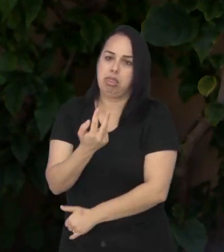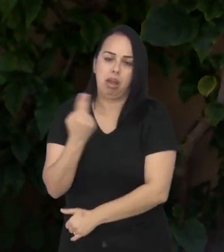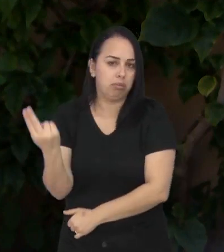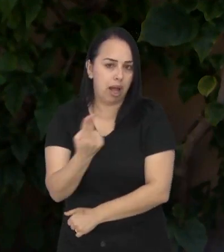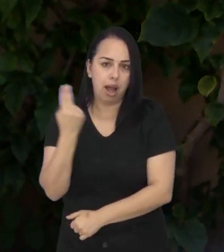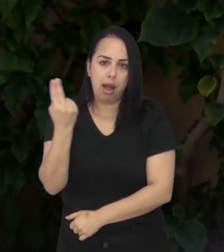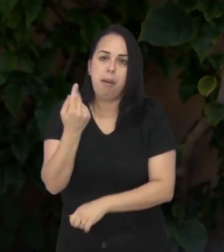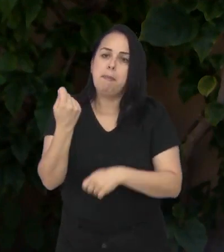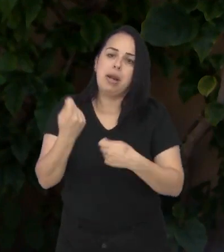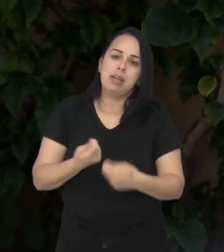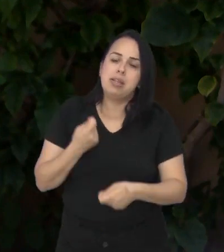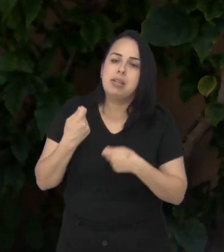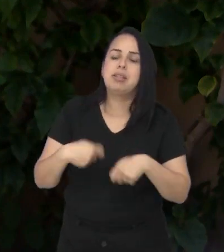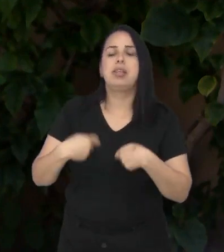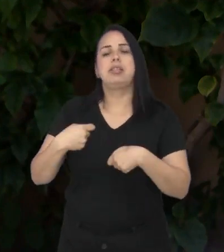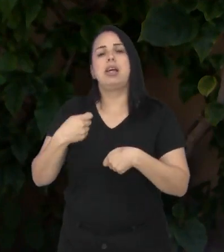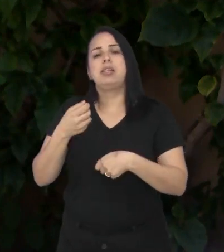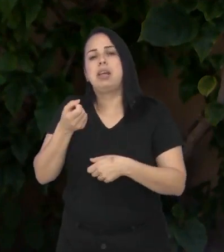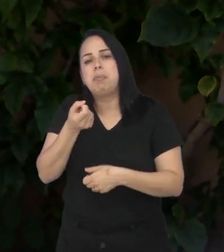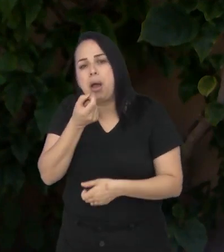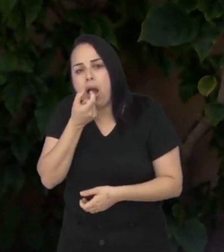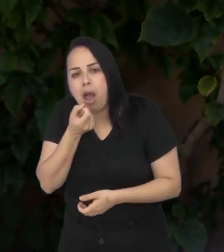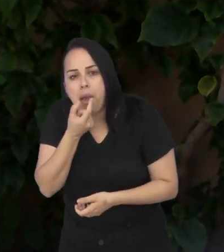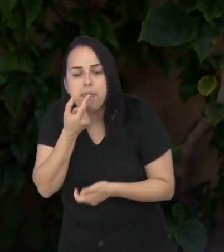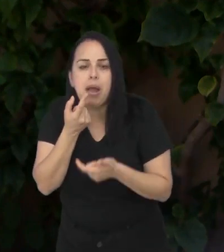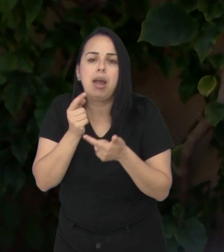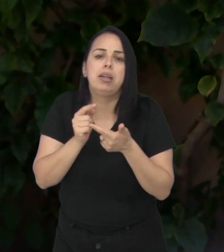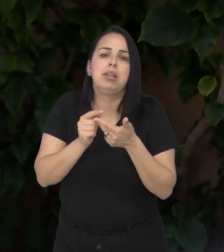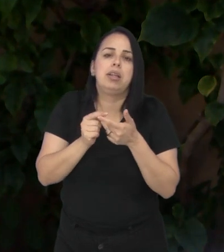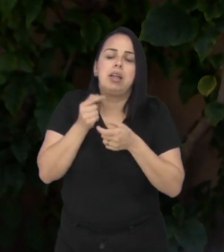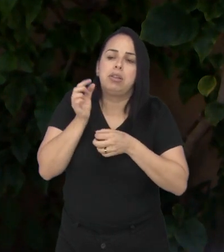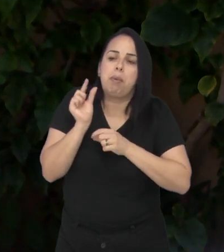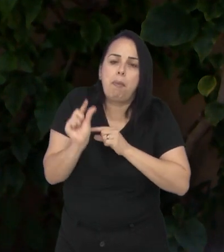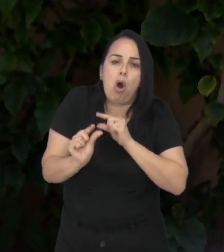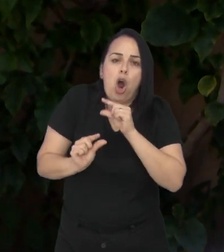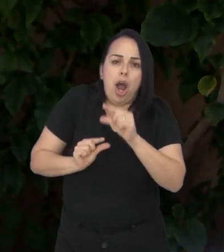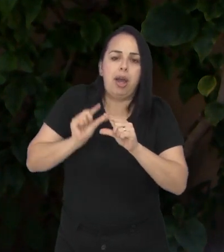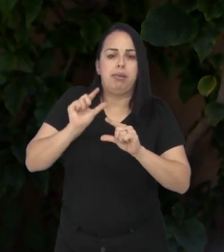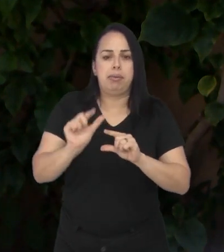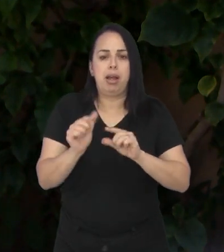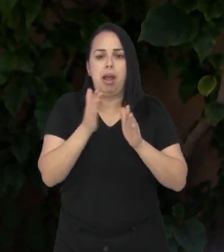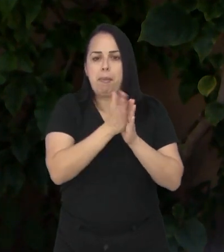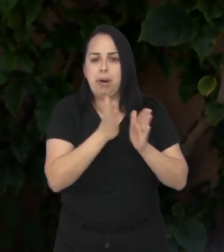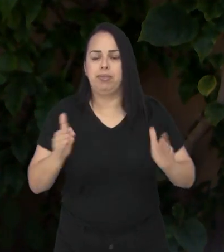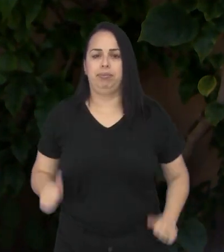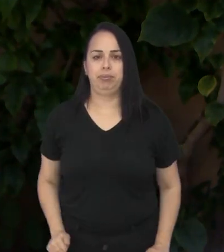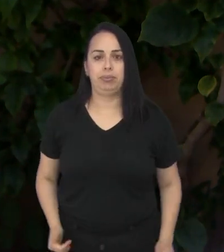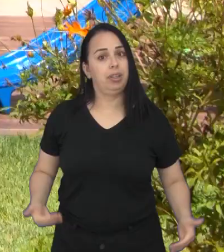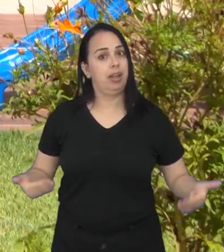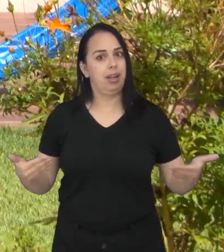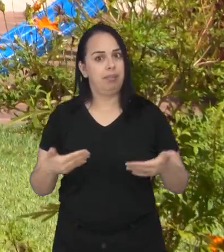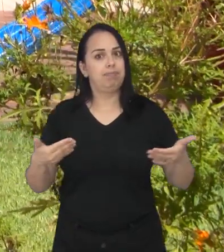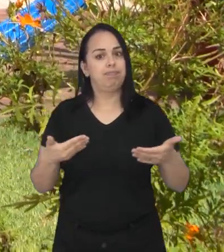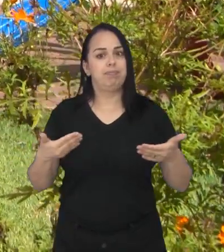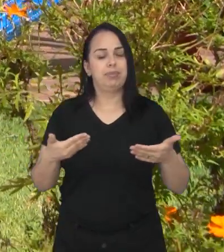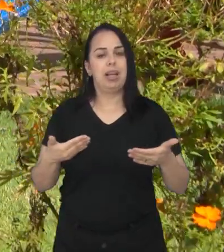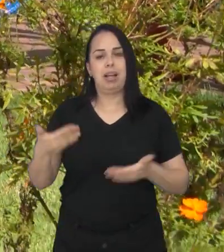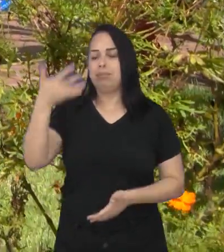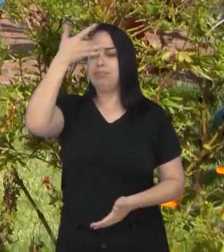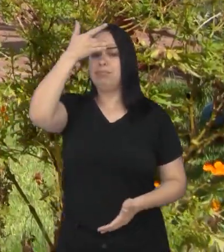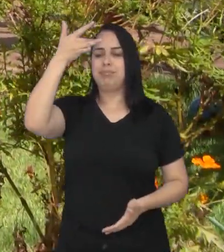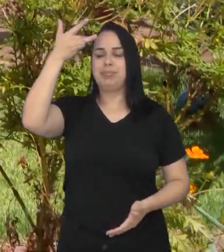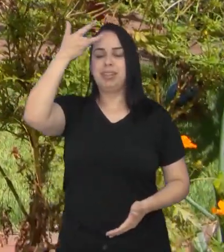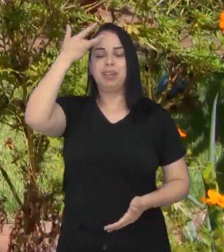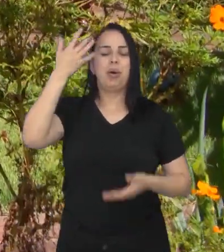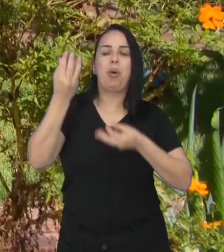É um remédio que você precisa fazer um desmame. Tem todo um processo. Agora, ela